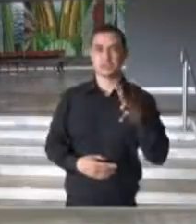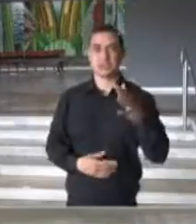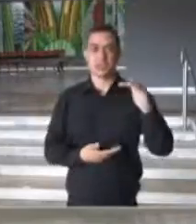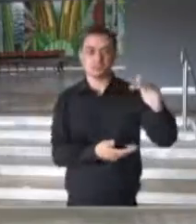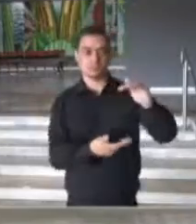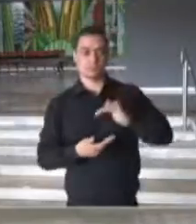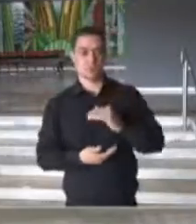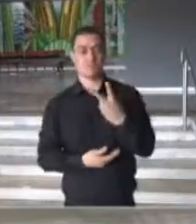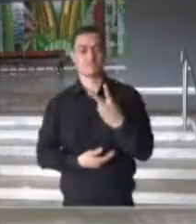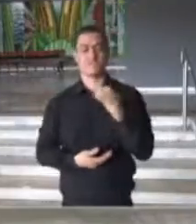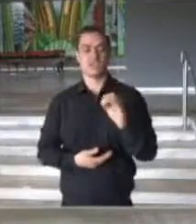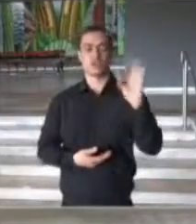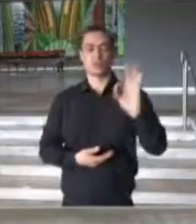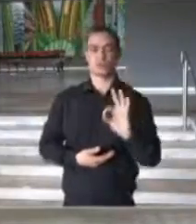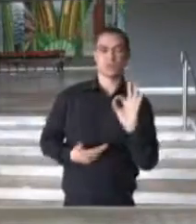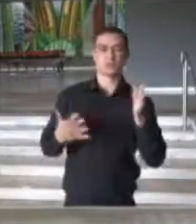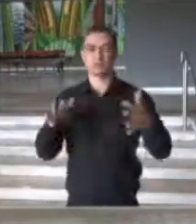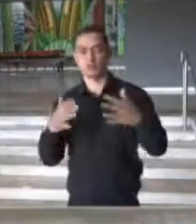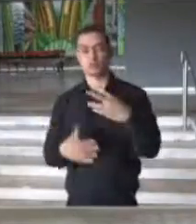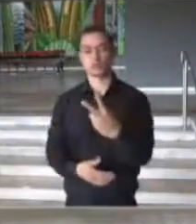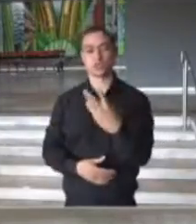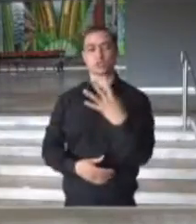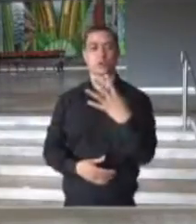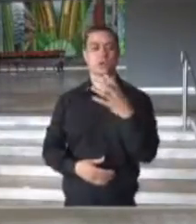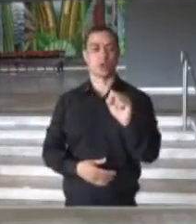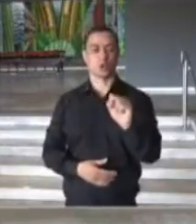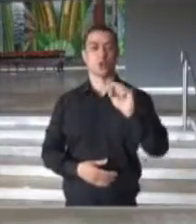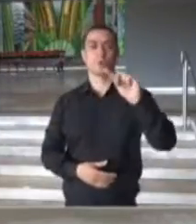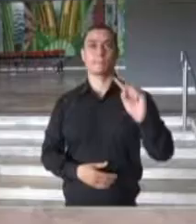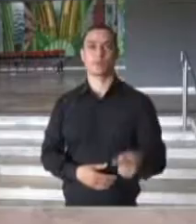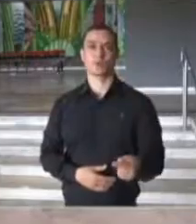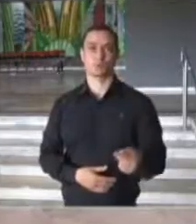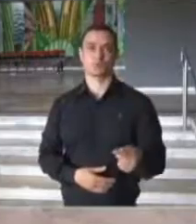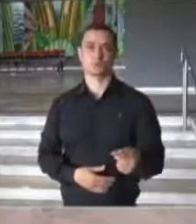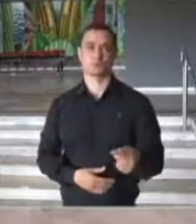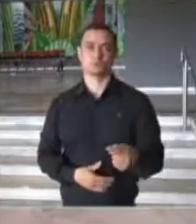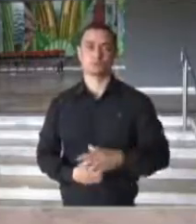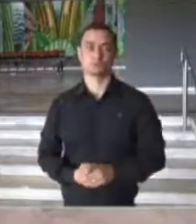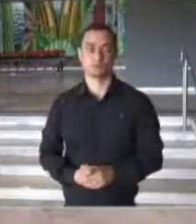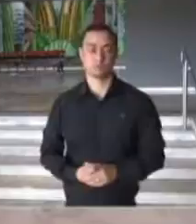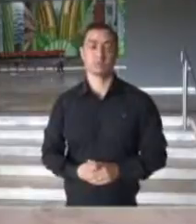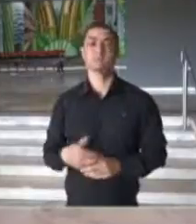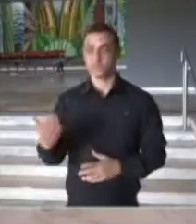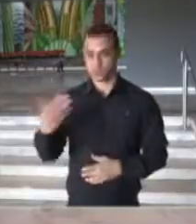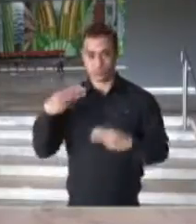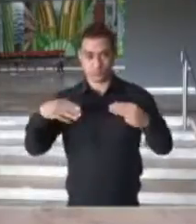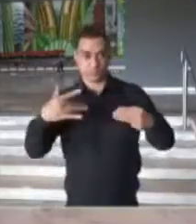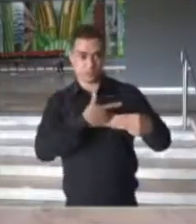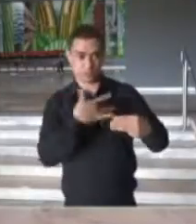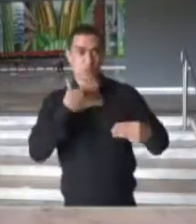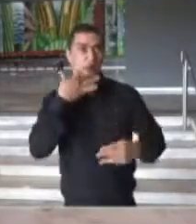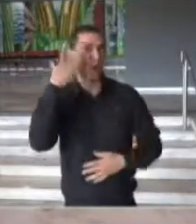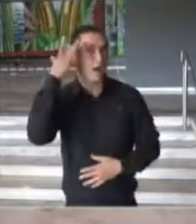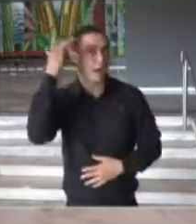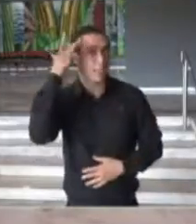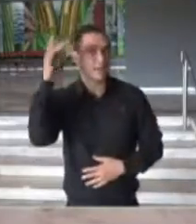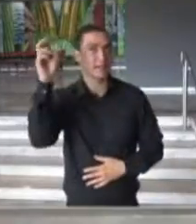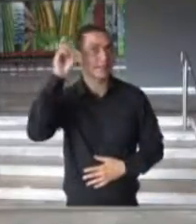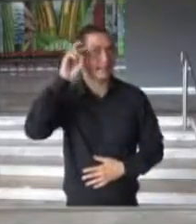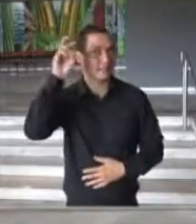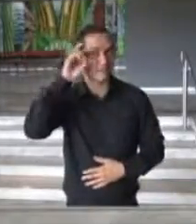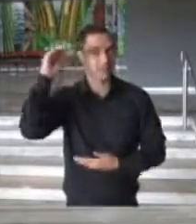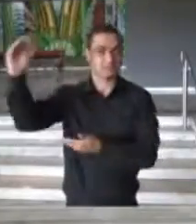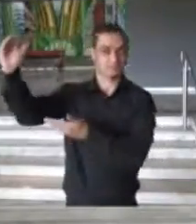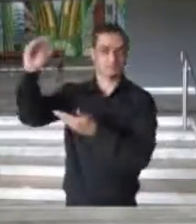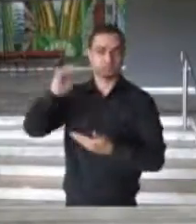que dá em torno de 248 mil doses de vacina. Ou o Ministério da Saúde prometeu para amanhã, quinta-feira, dia 13, a